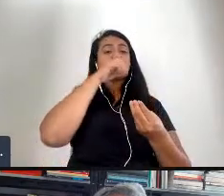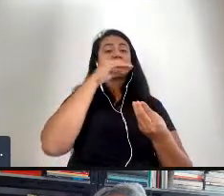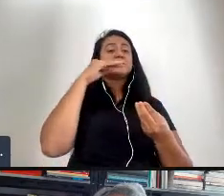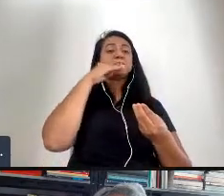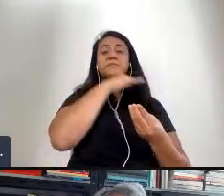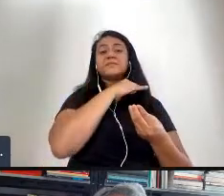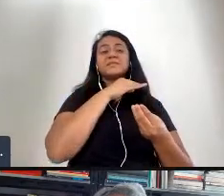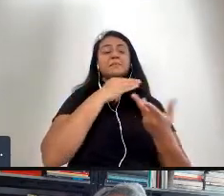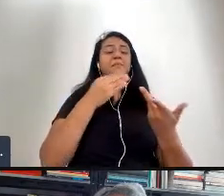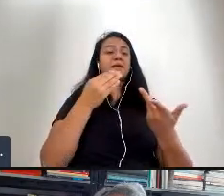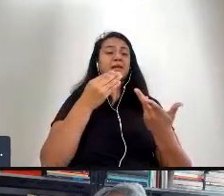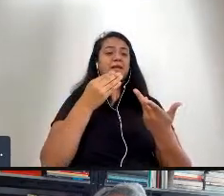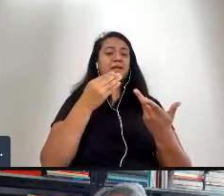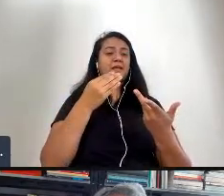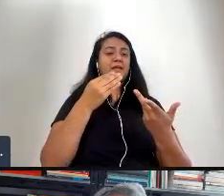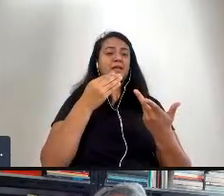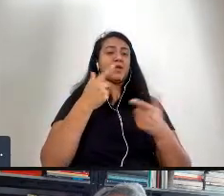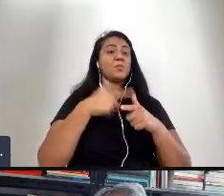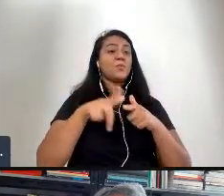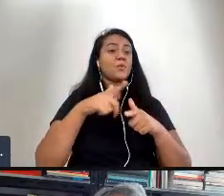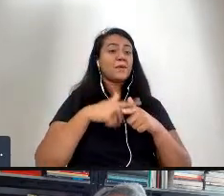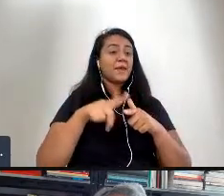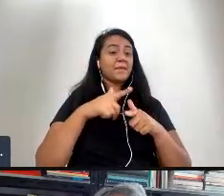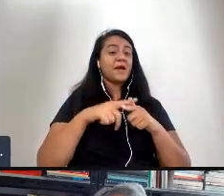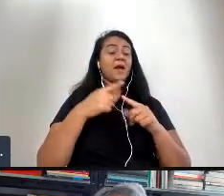fácil só é